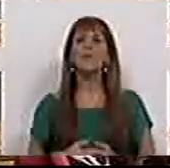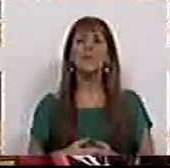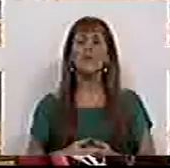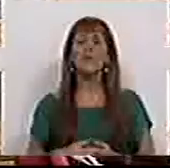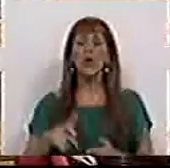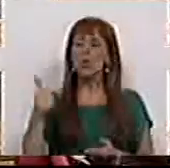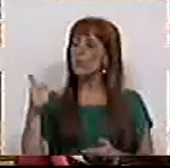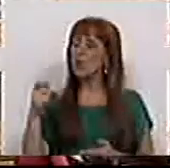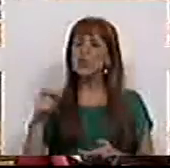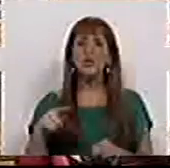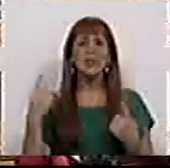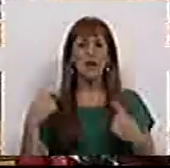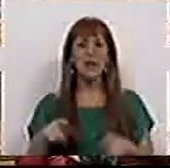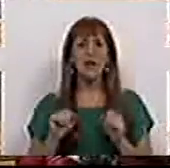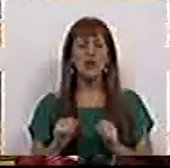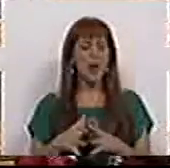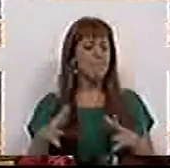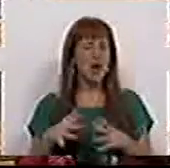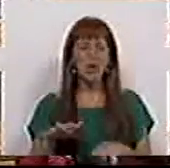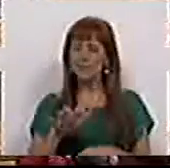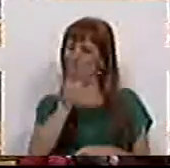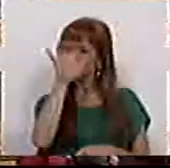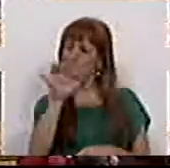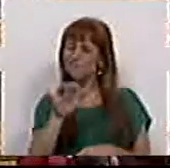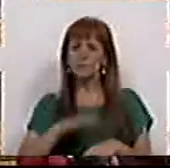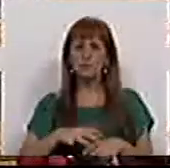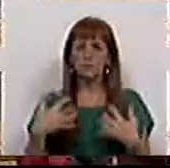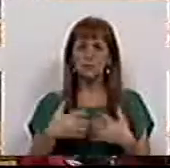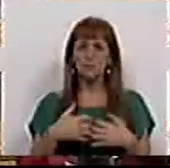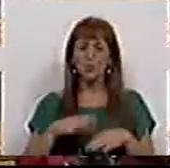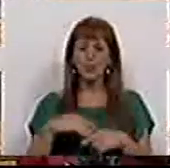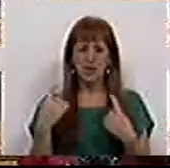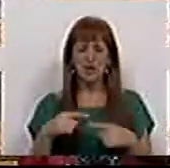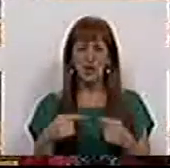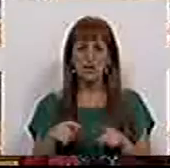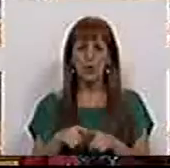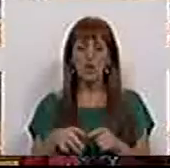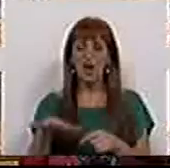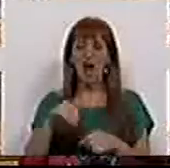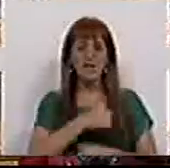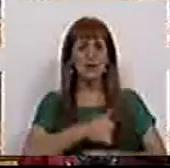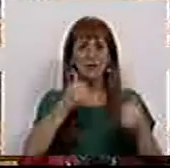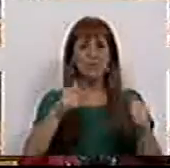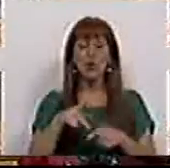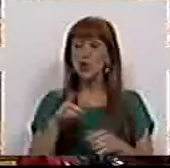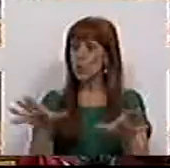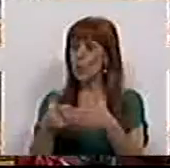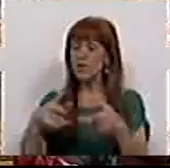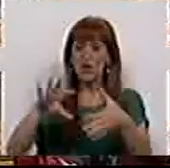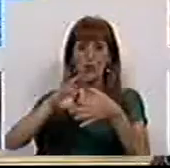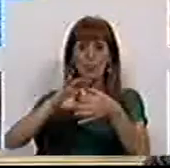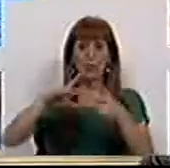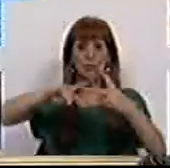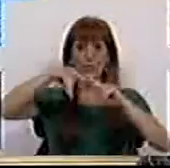O Bloco de Esquerda tem as maiores reservas quanto à existência de áreas metropolitanas e das comunidades